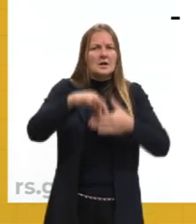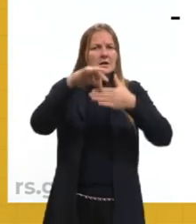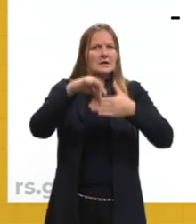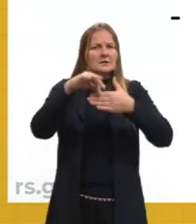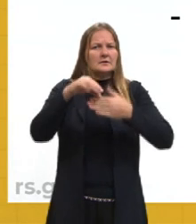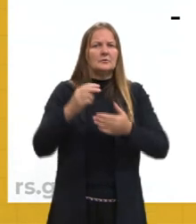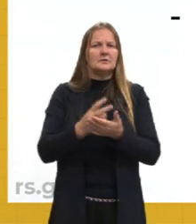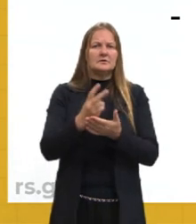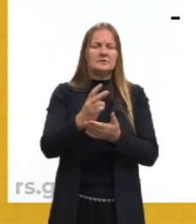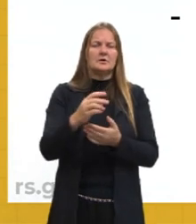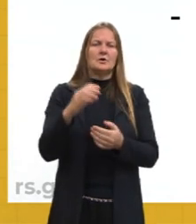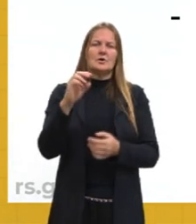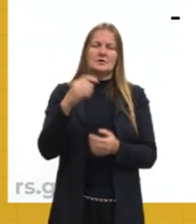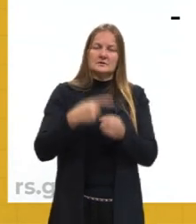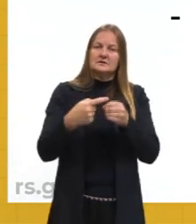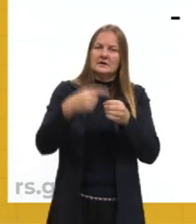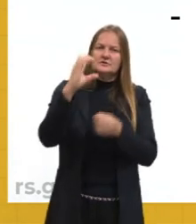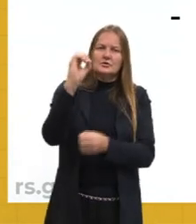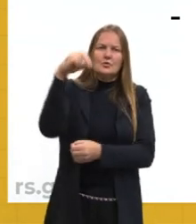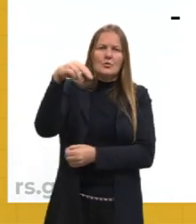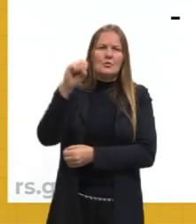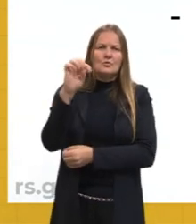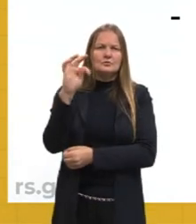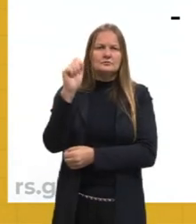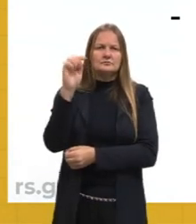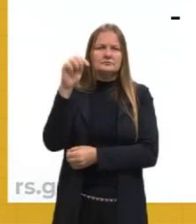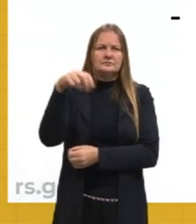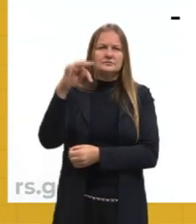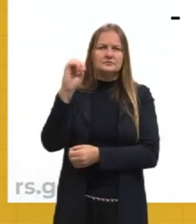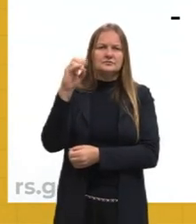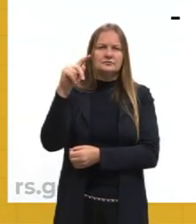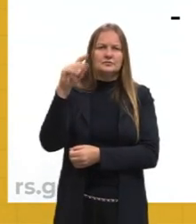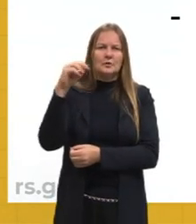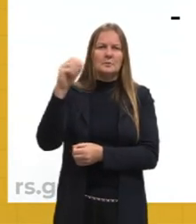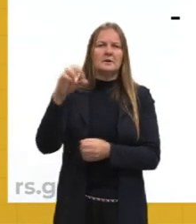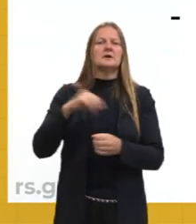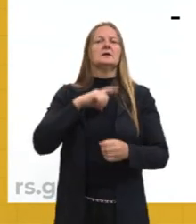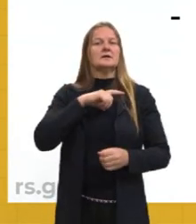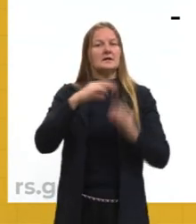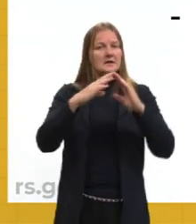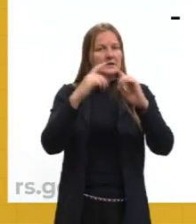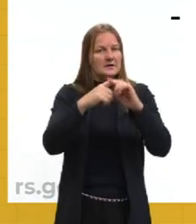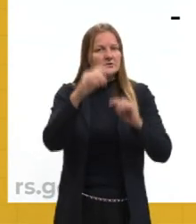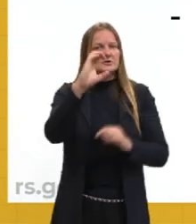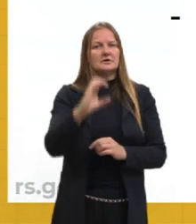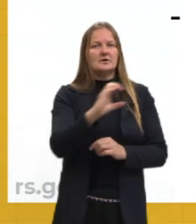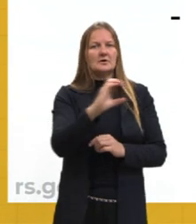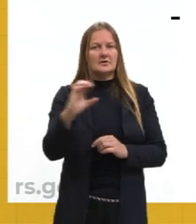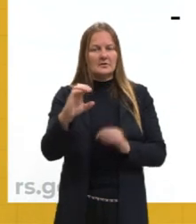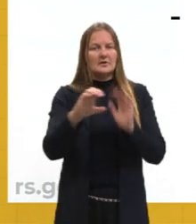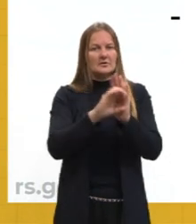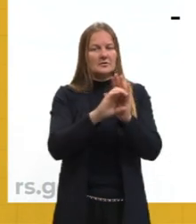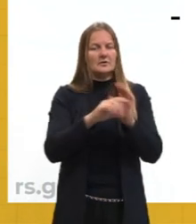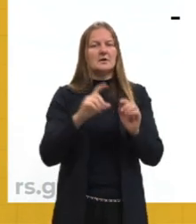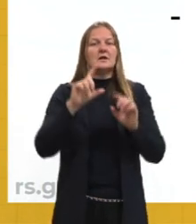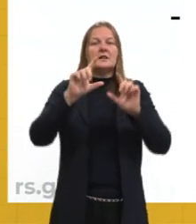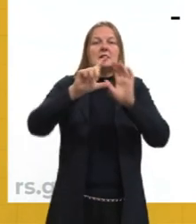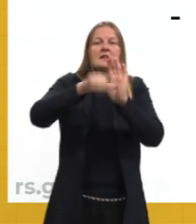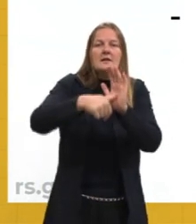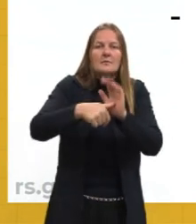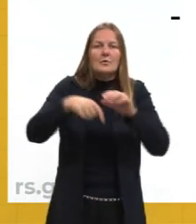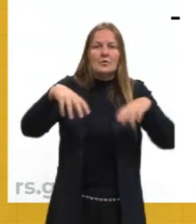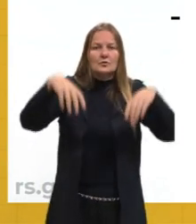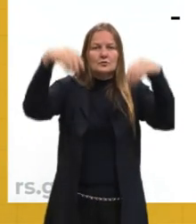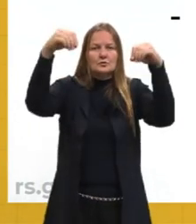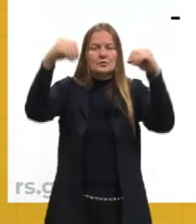Constantinopla, a Igreja Ortodoxa Grega. Vai ter a Igreja Católica. E depois do período medieval, no início da